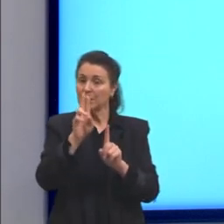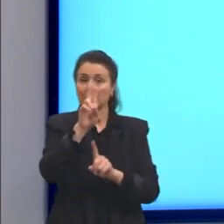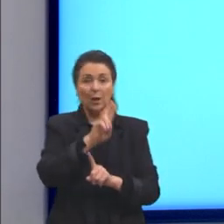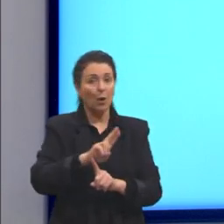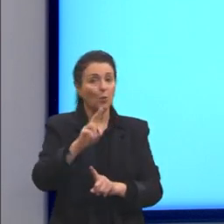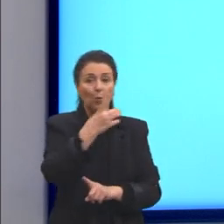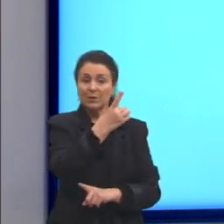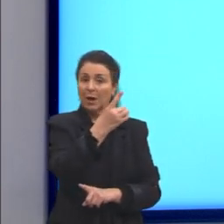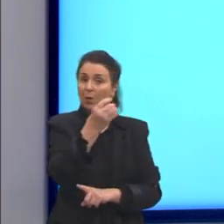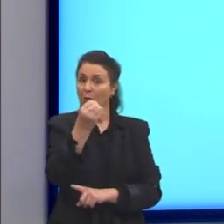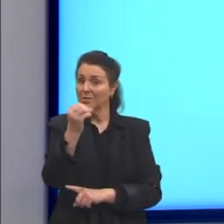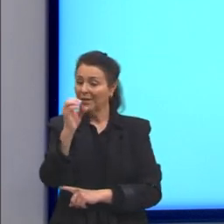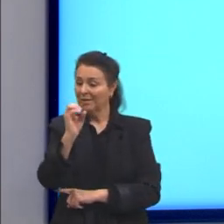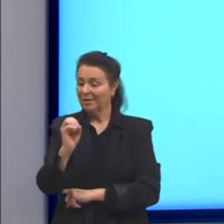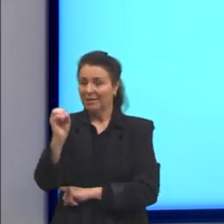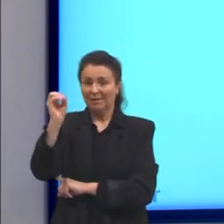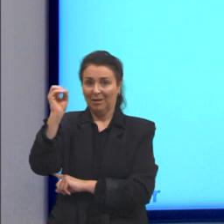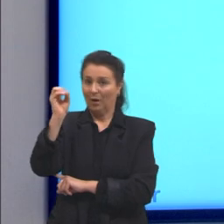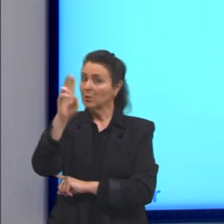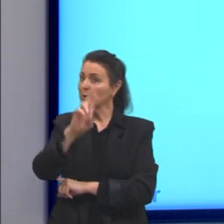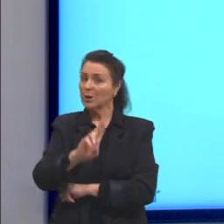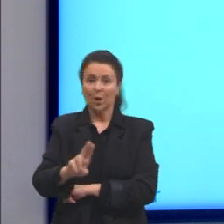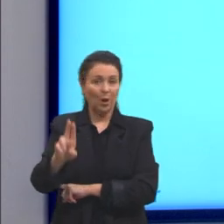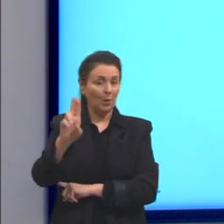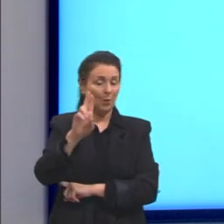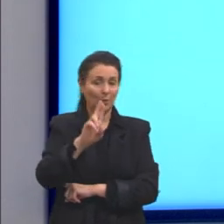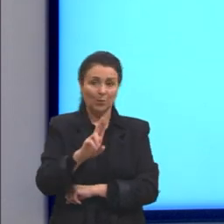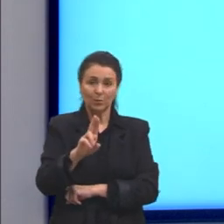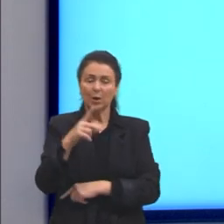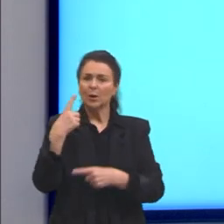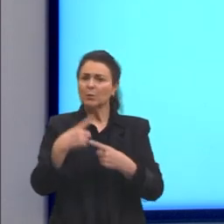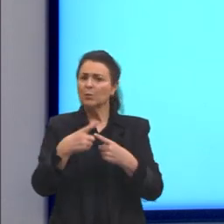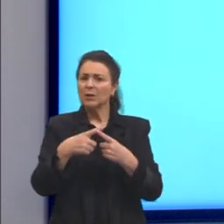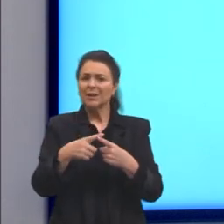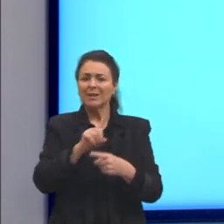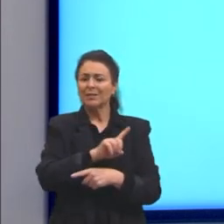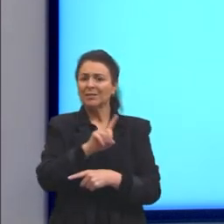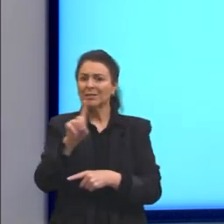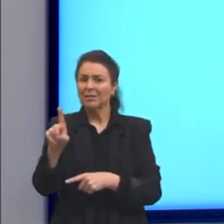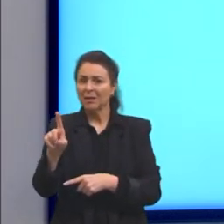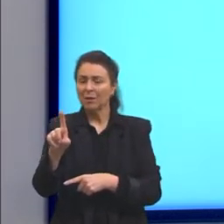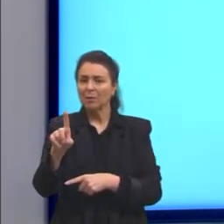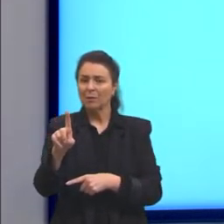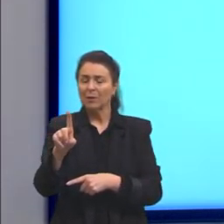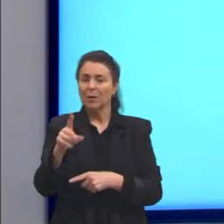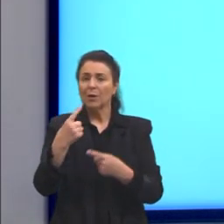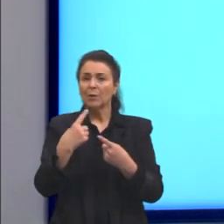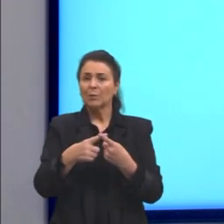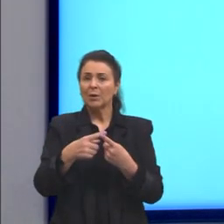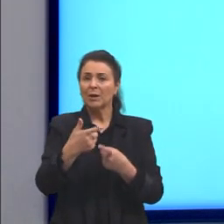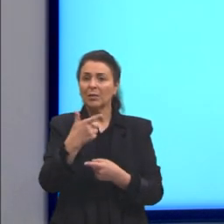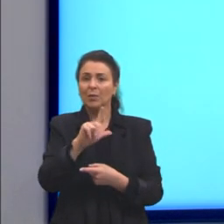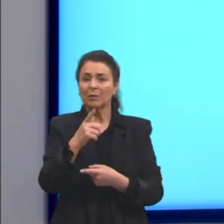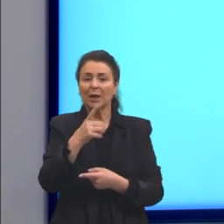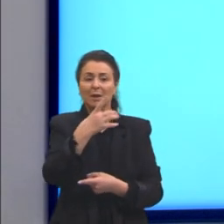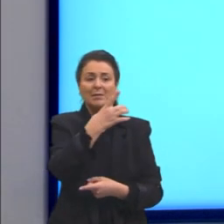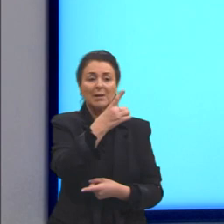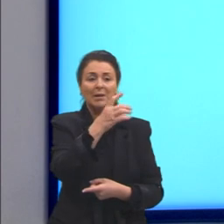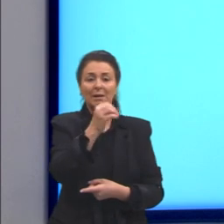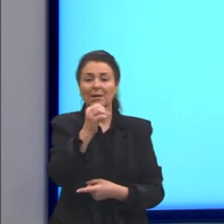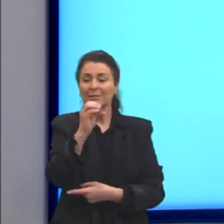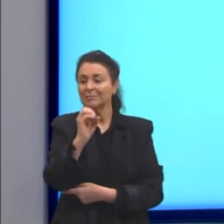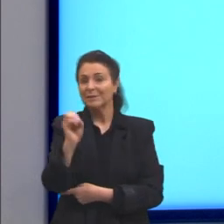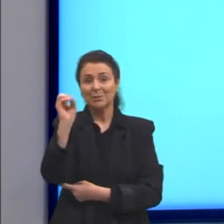temperatura não centígrada. E por que ela é não centígrada? Porque não existem 100 graus aqui.